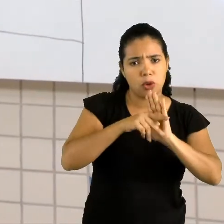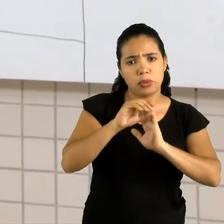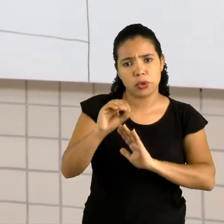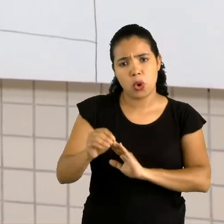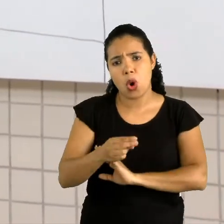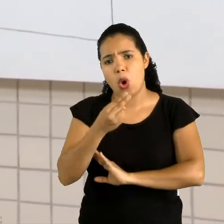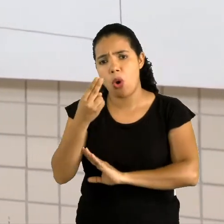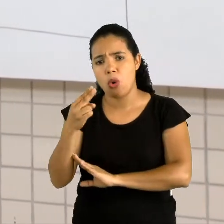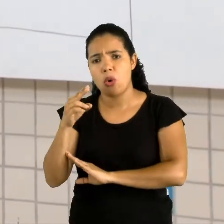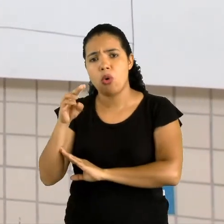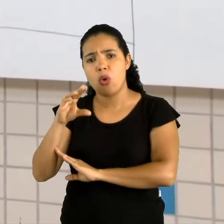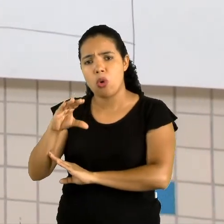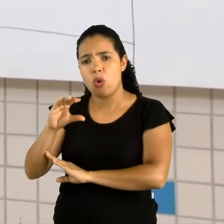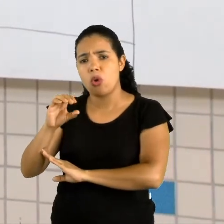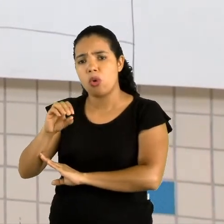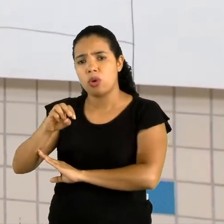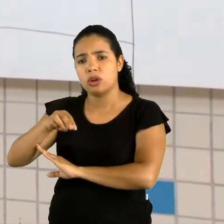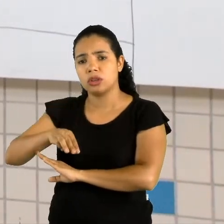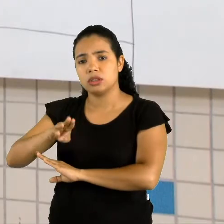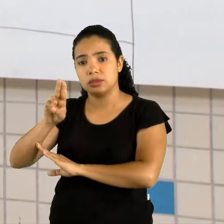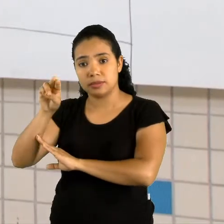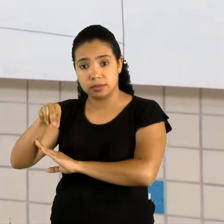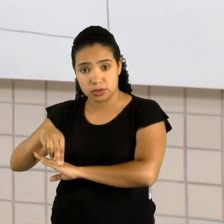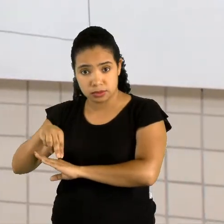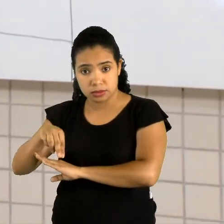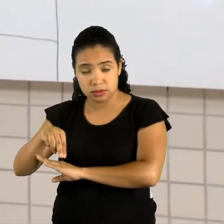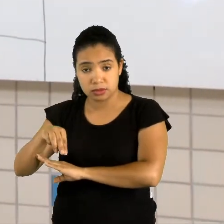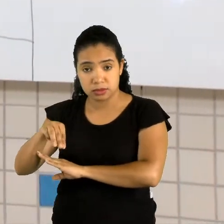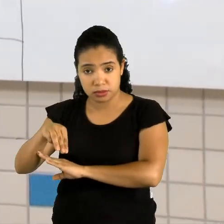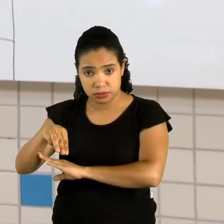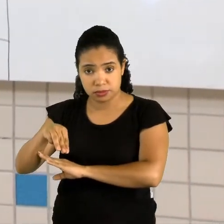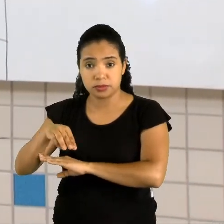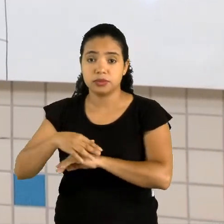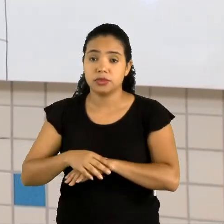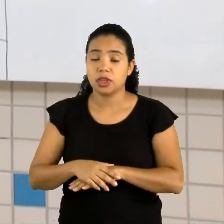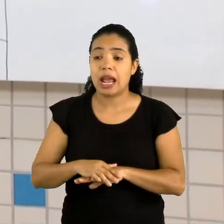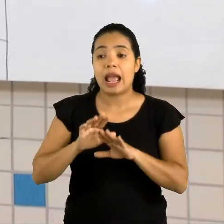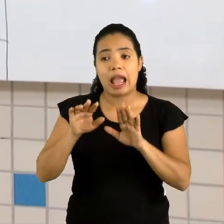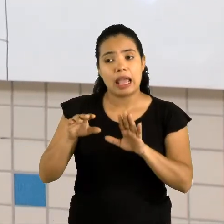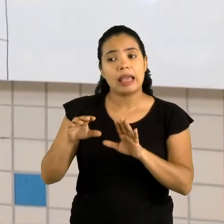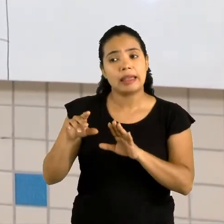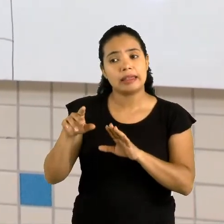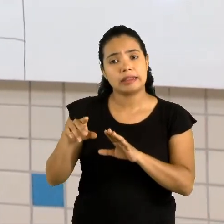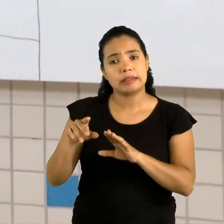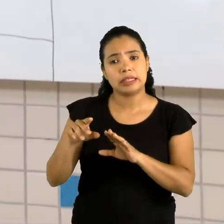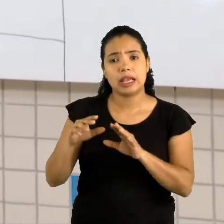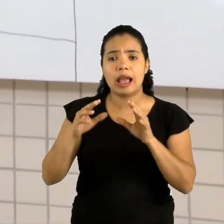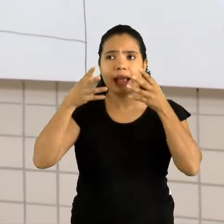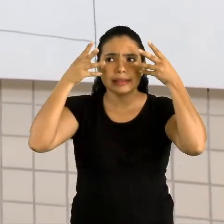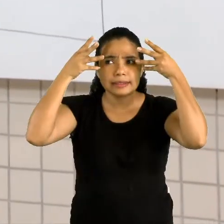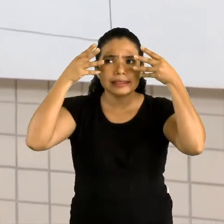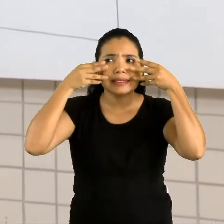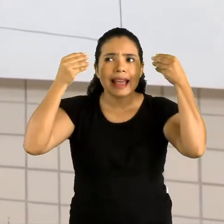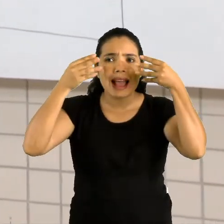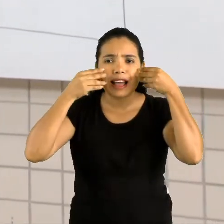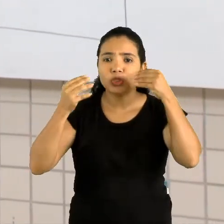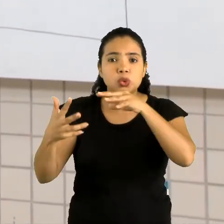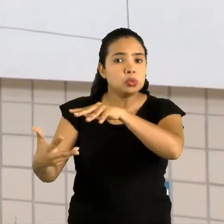Fala pra mim. Ele é comum, porque gato, é gato em qualquer lugar do mundo.